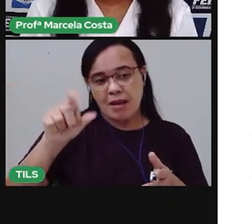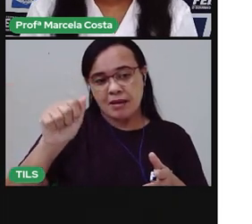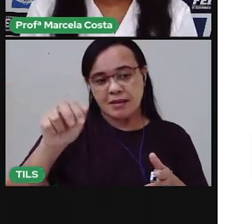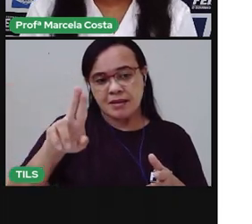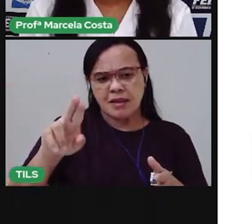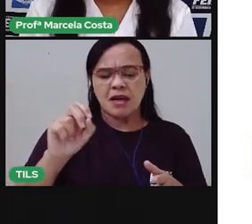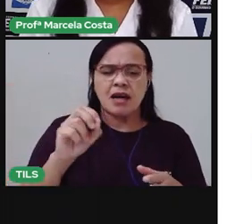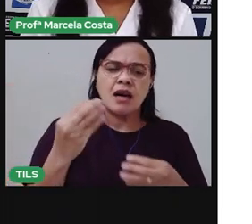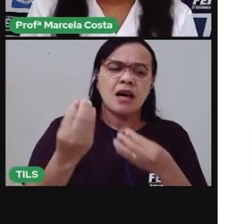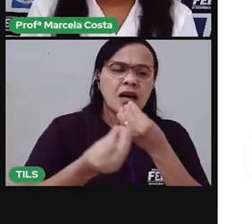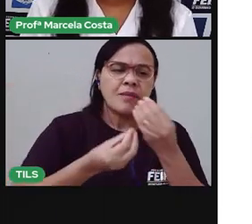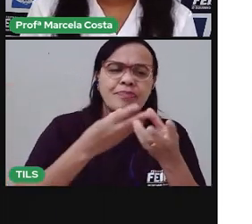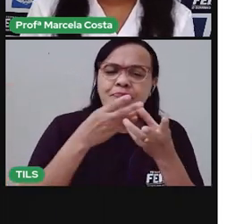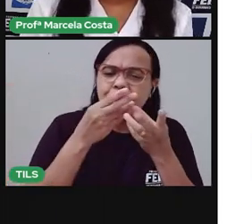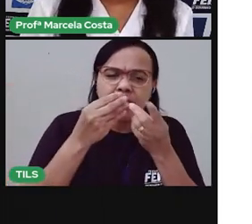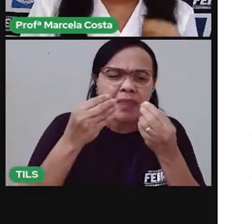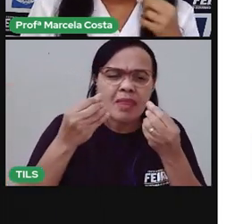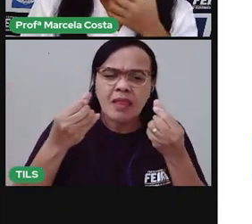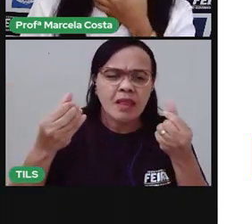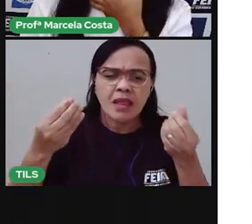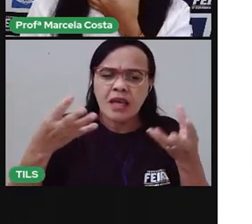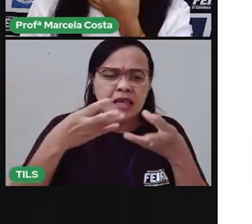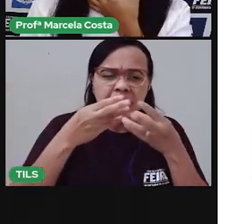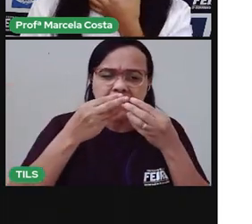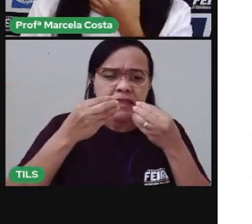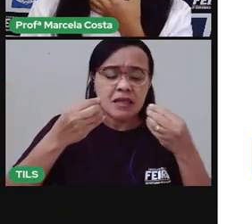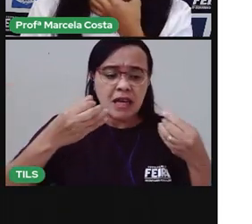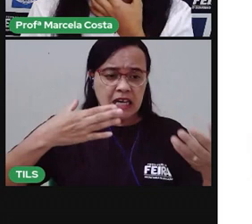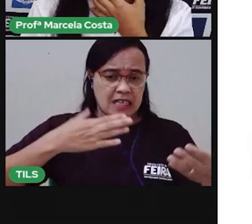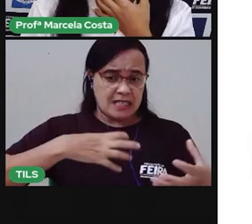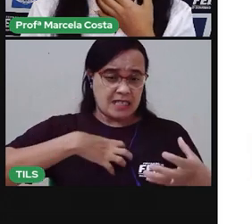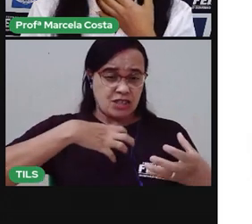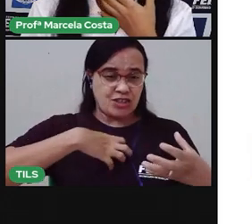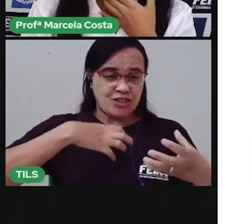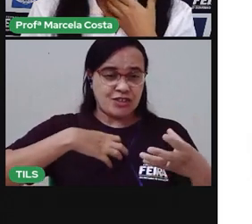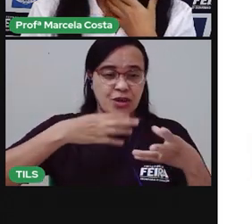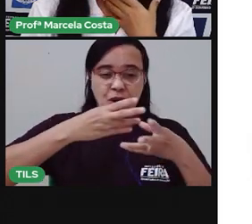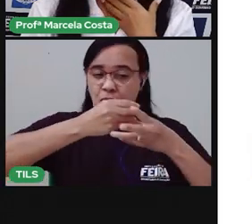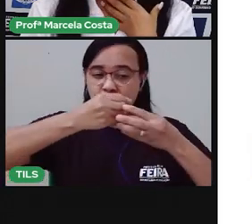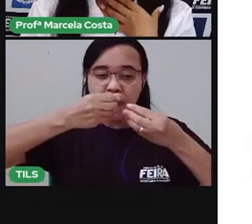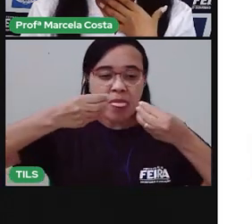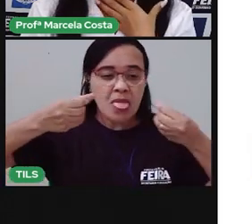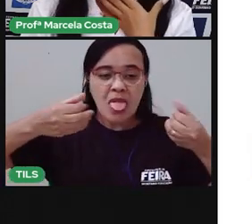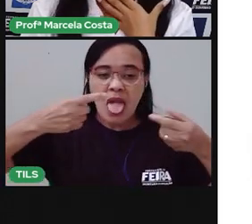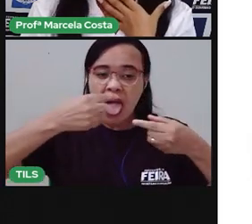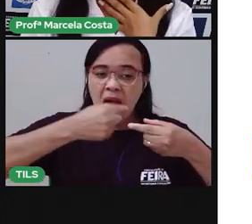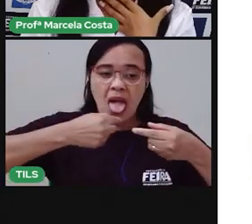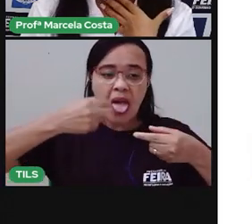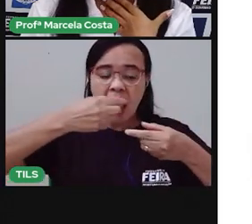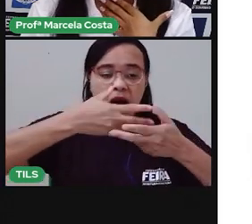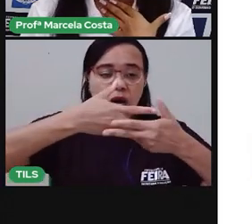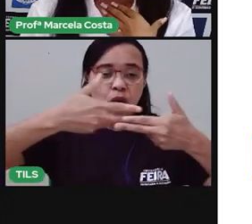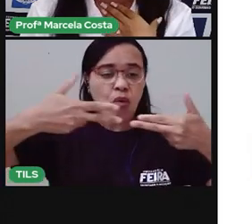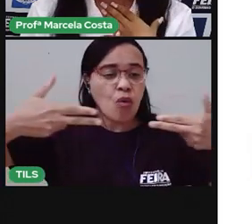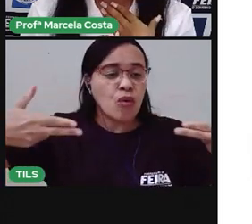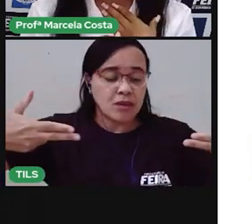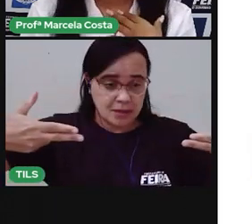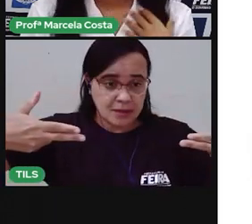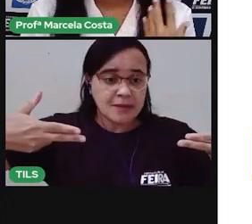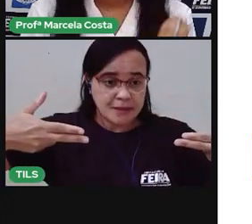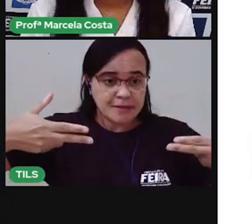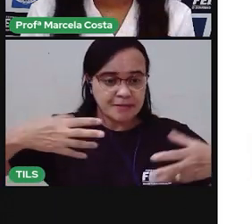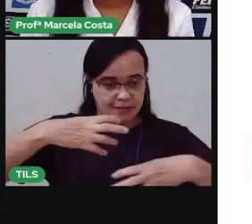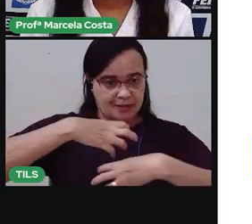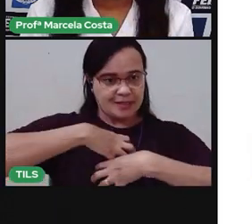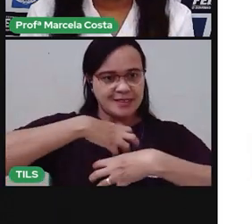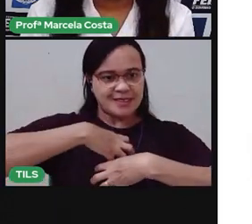Ó, paladar. Tá relacionado ao órgão da boca, ó a língua. É por meio da língua que a